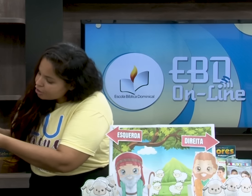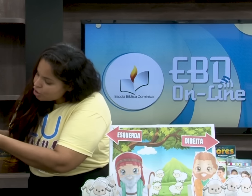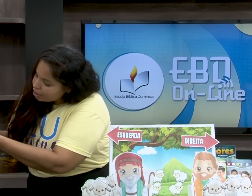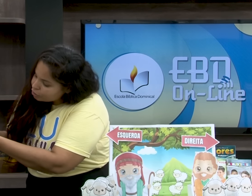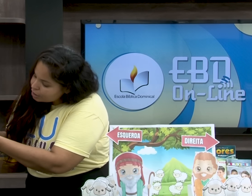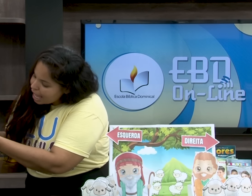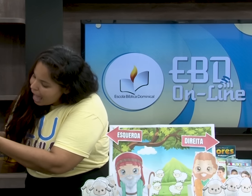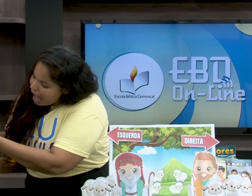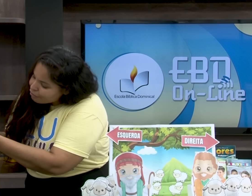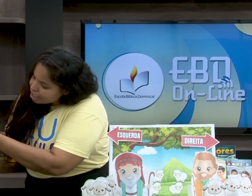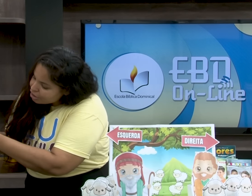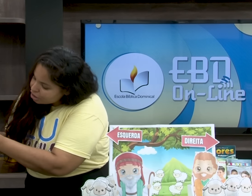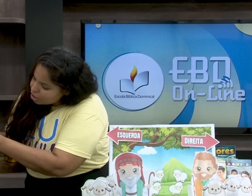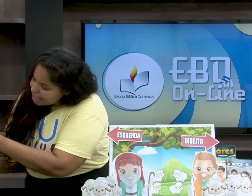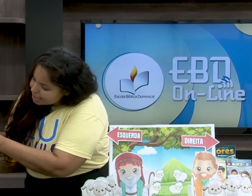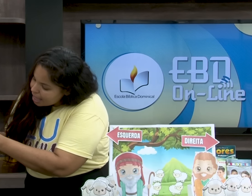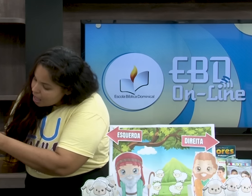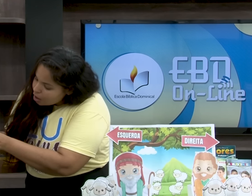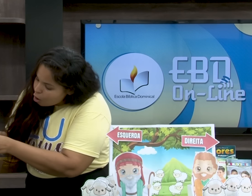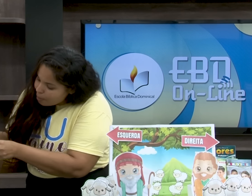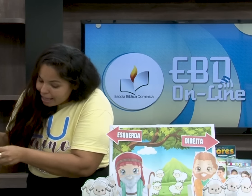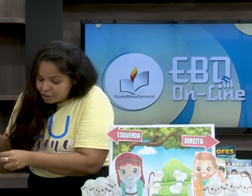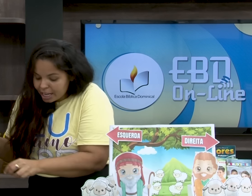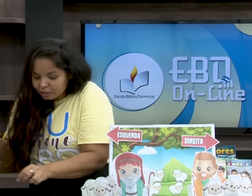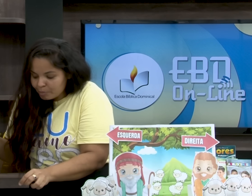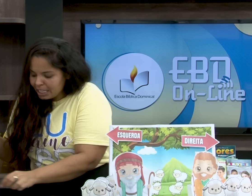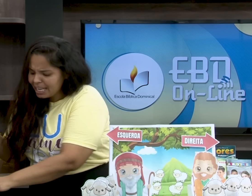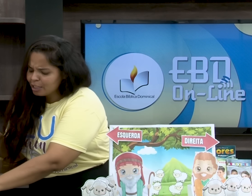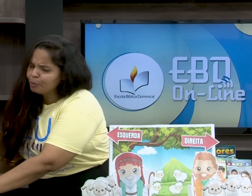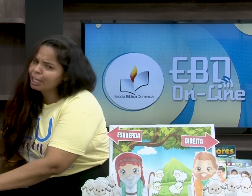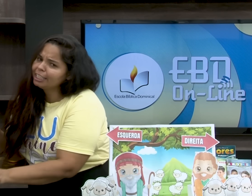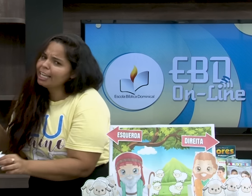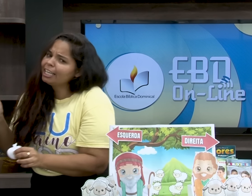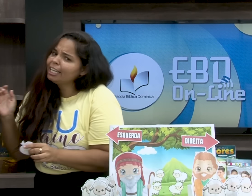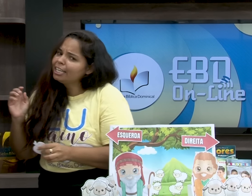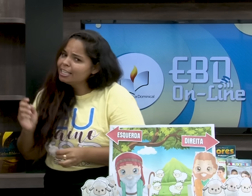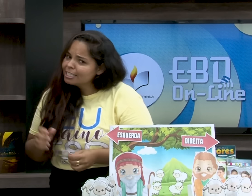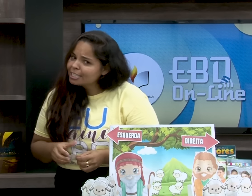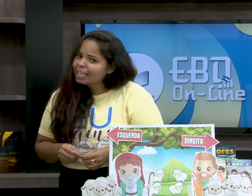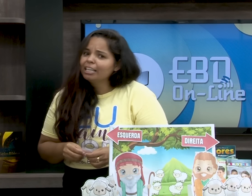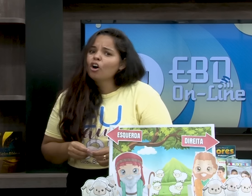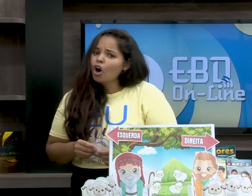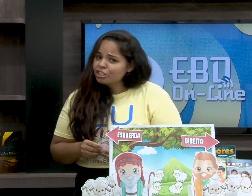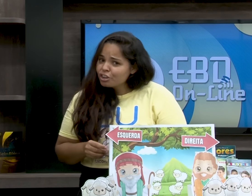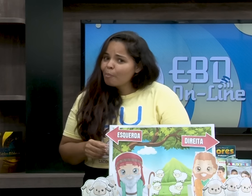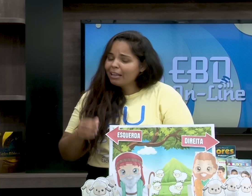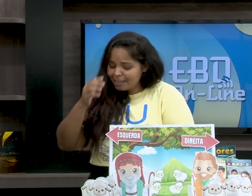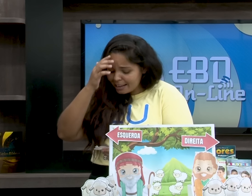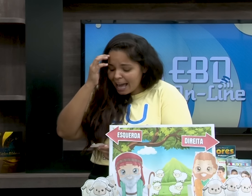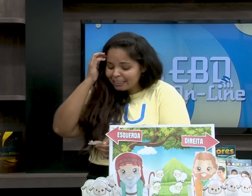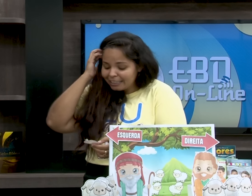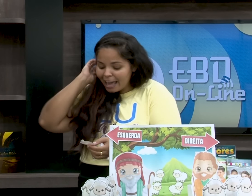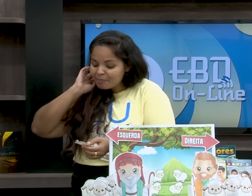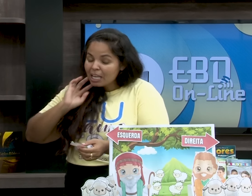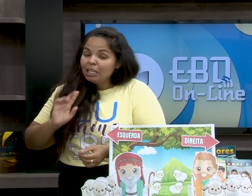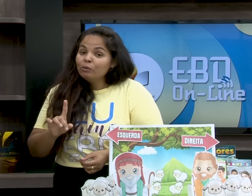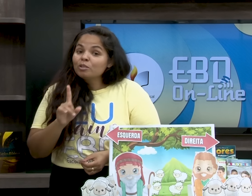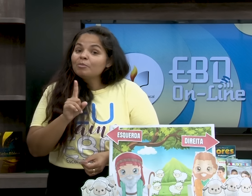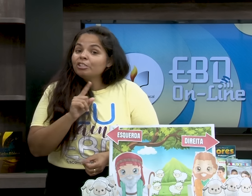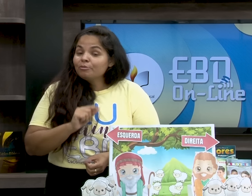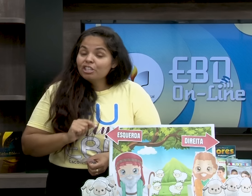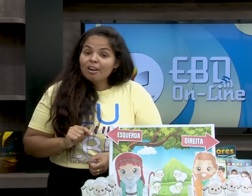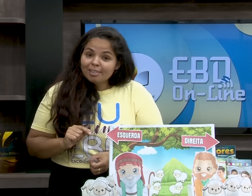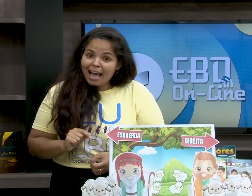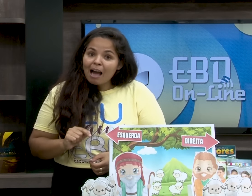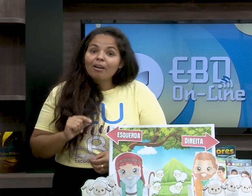vá preenchendo na árvore da gentileza. Compartilhando o brinquedo, porque tem criança que não gosta de compartilhar nada, né?